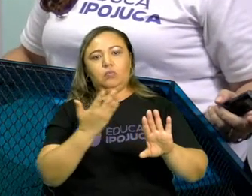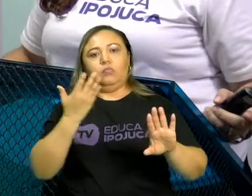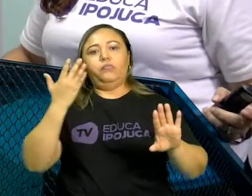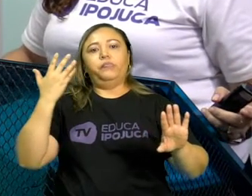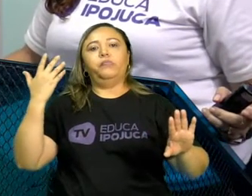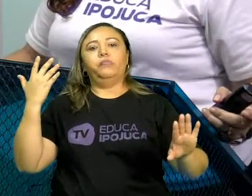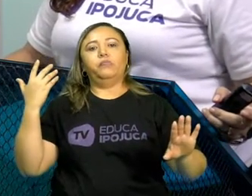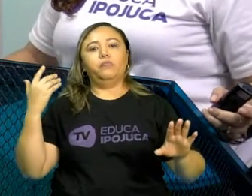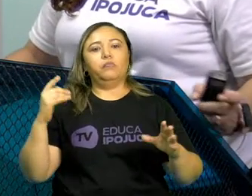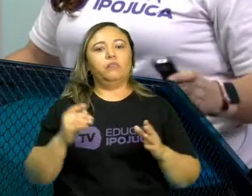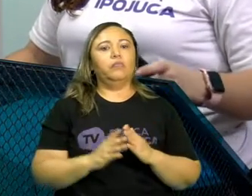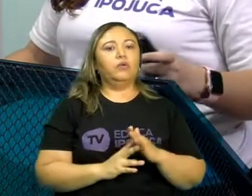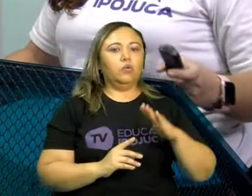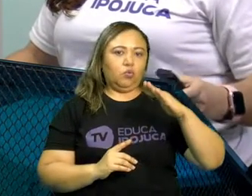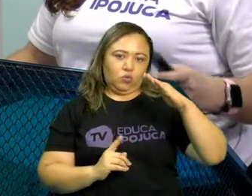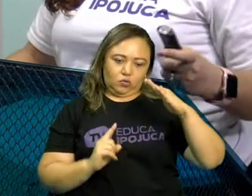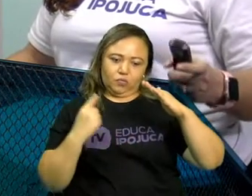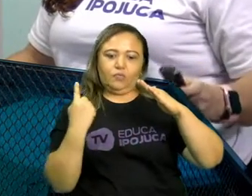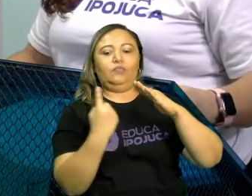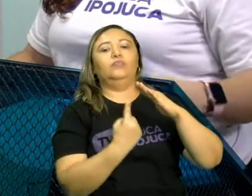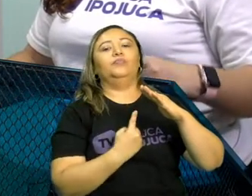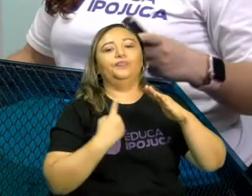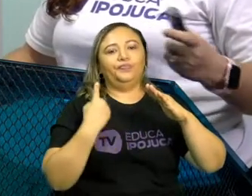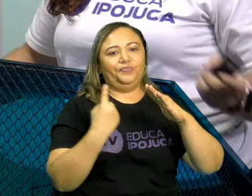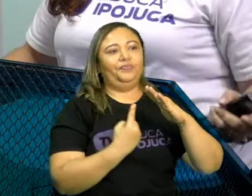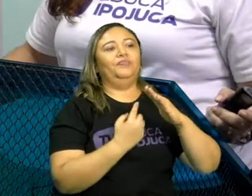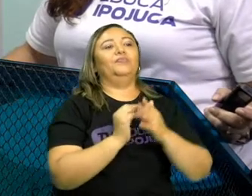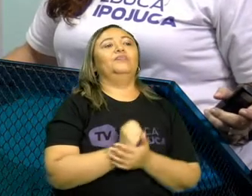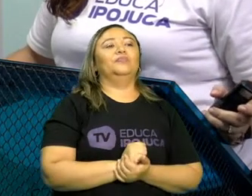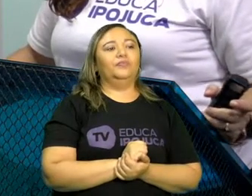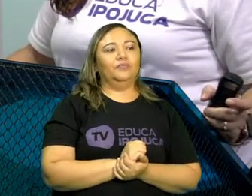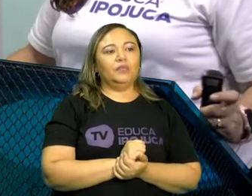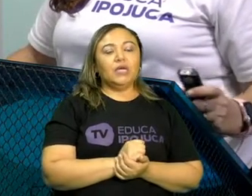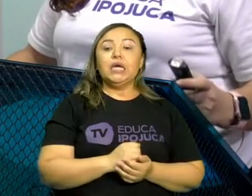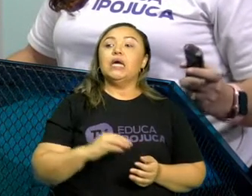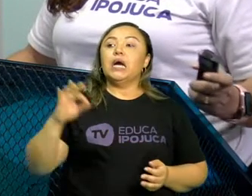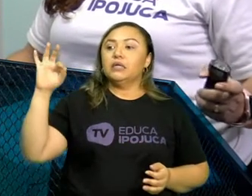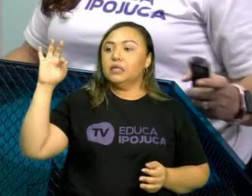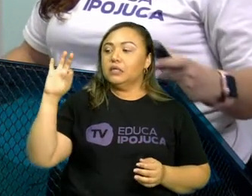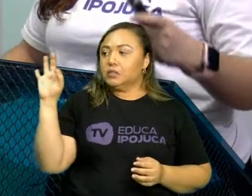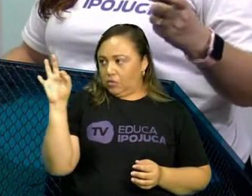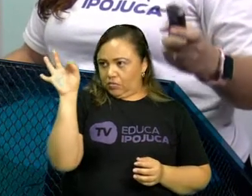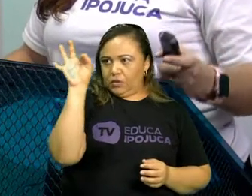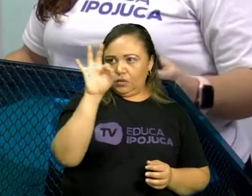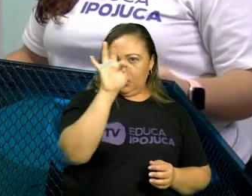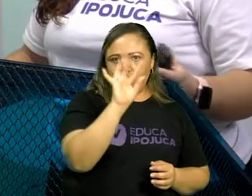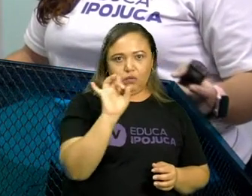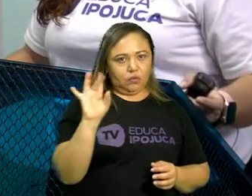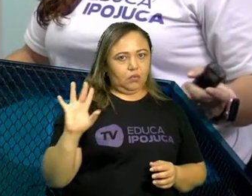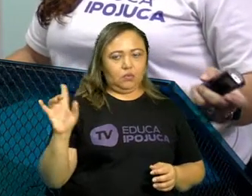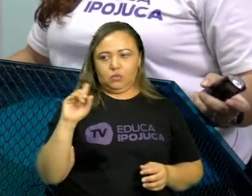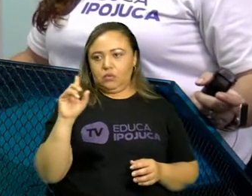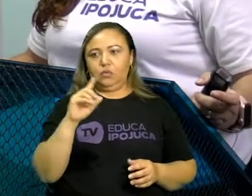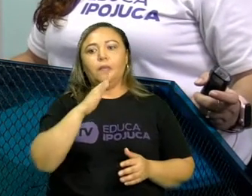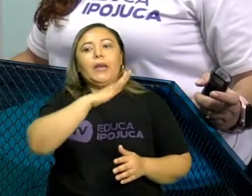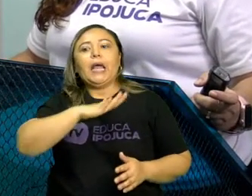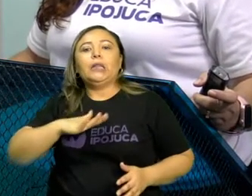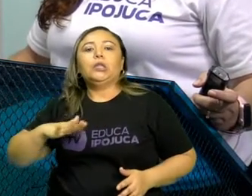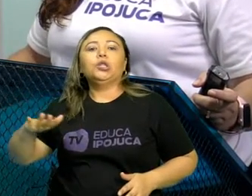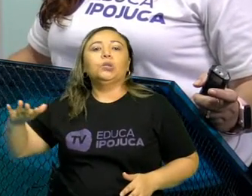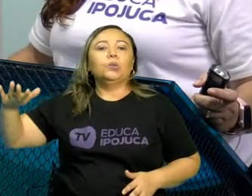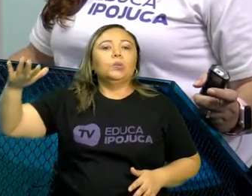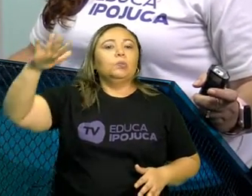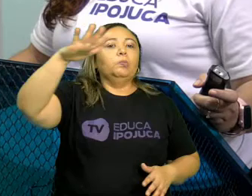distanciamento social. Isso daí vai servir, não só para as abelhinhas, mas para, por exemplo, o momento que nós estamos